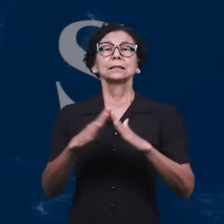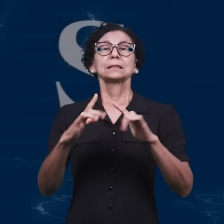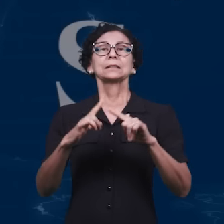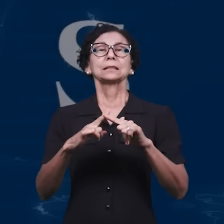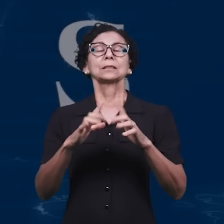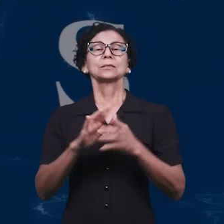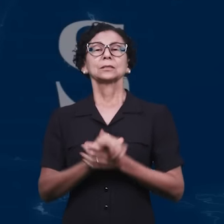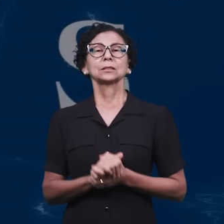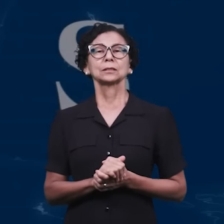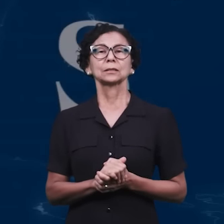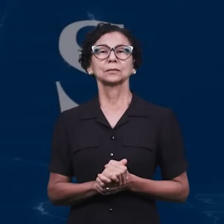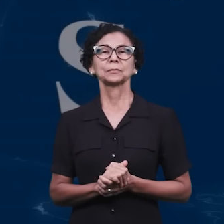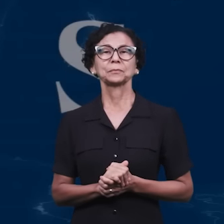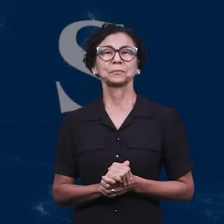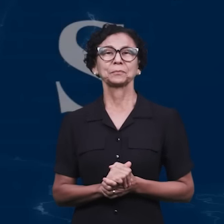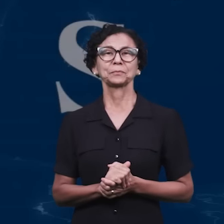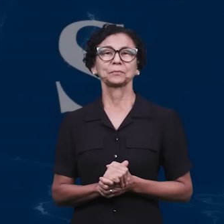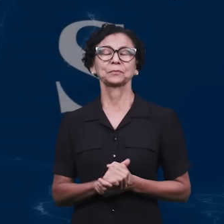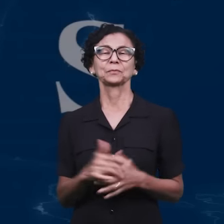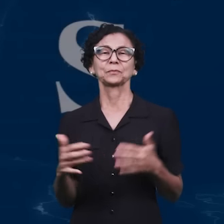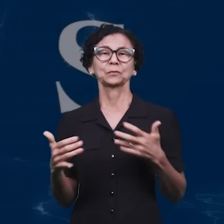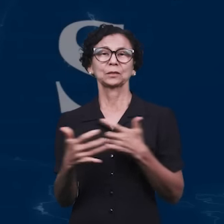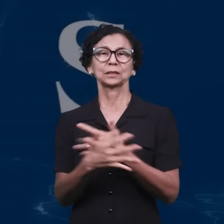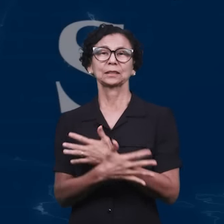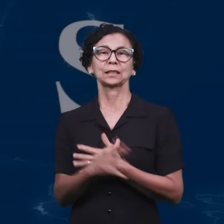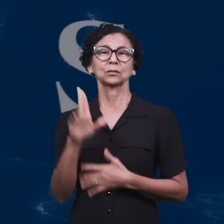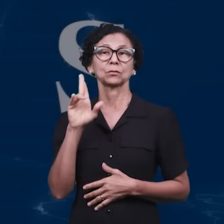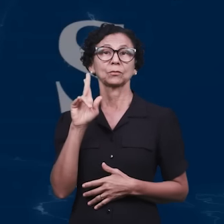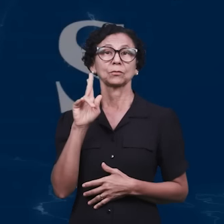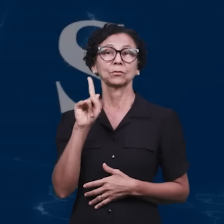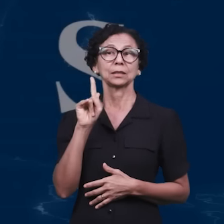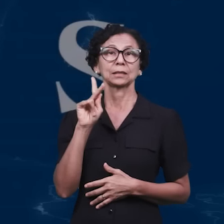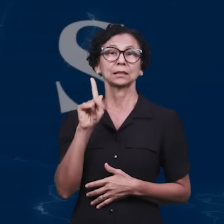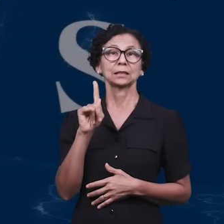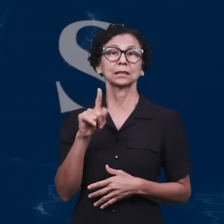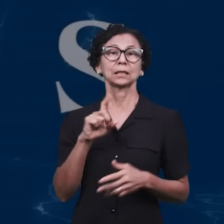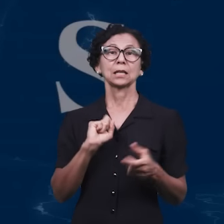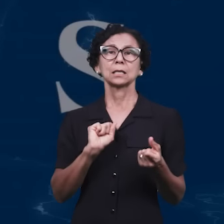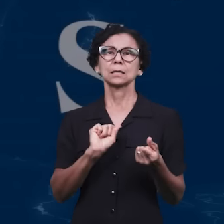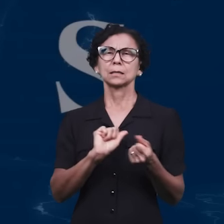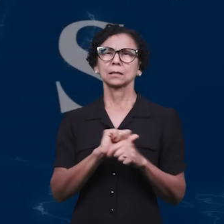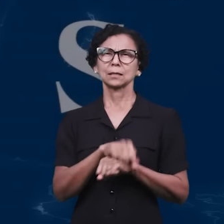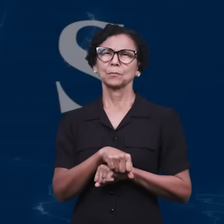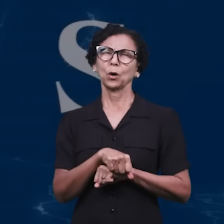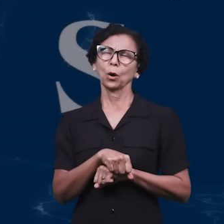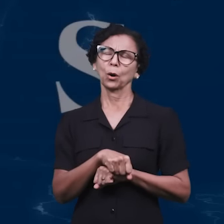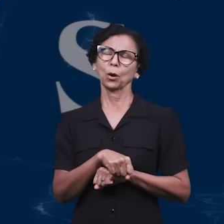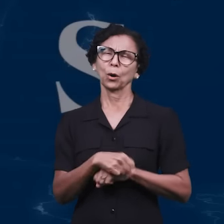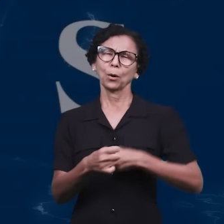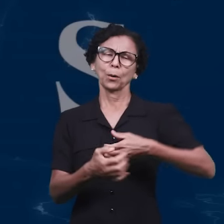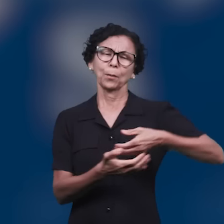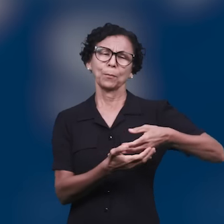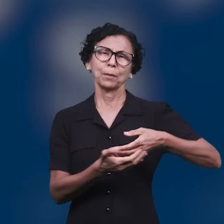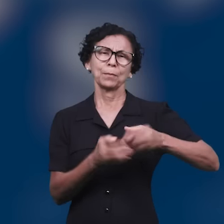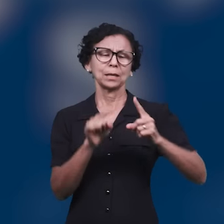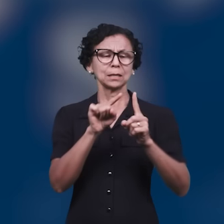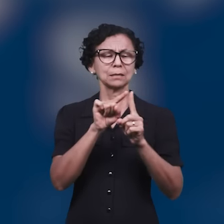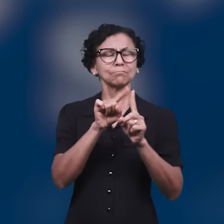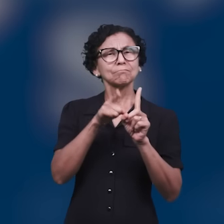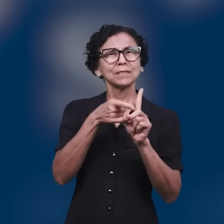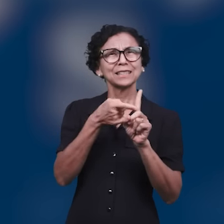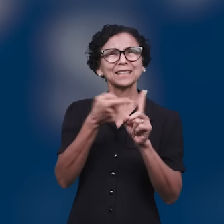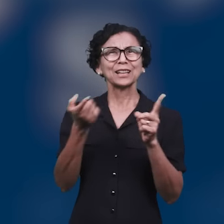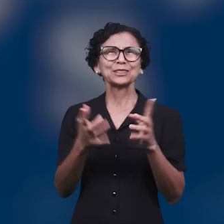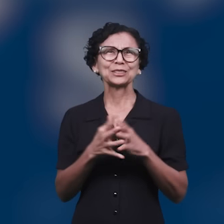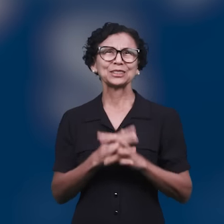Igreja Central 2 em Governador Valadares. E foi um seminário de bebês e gestantes que